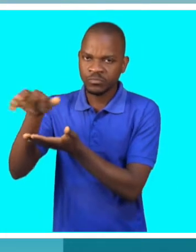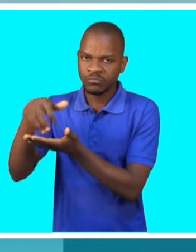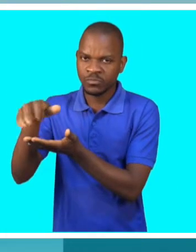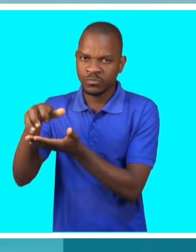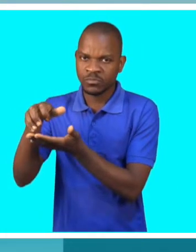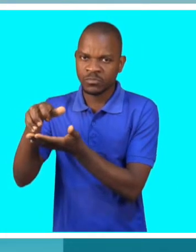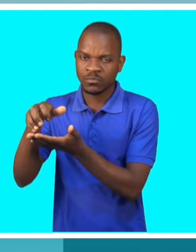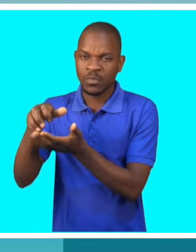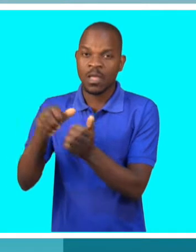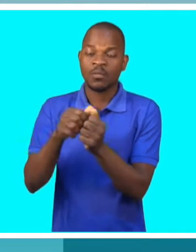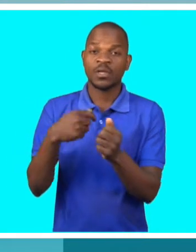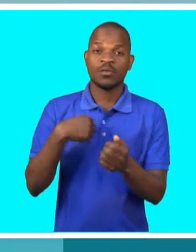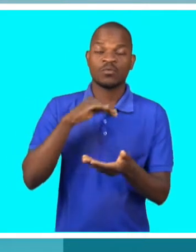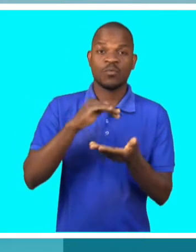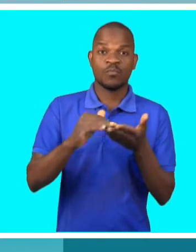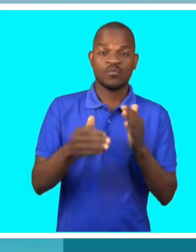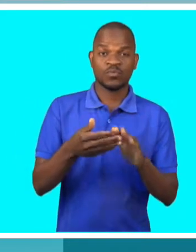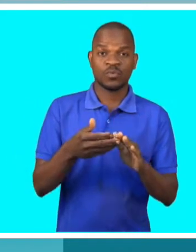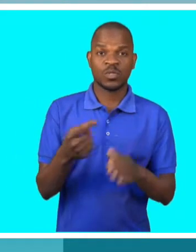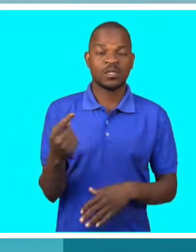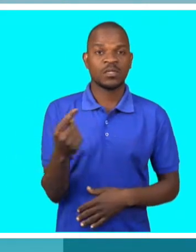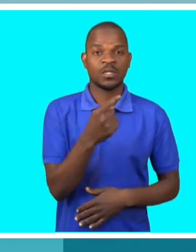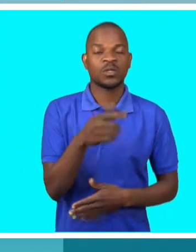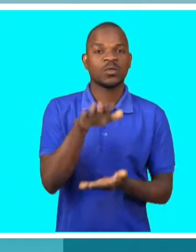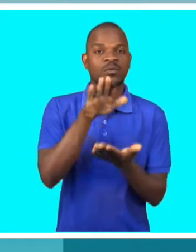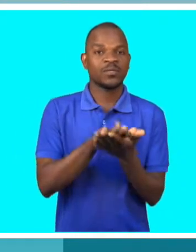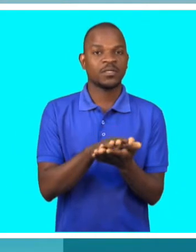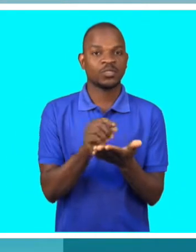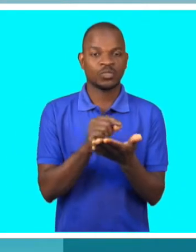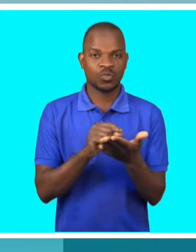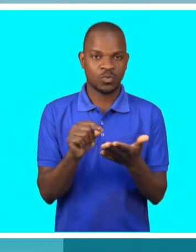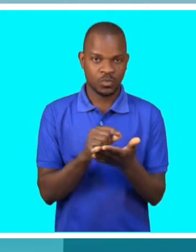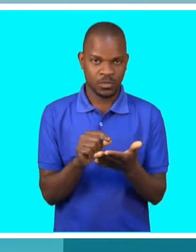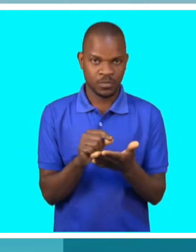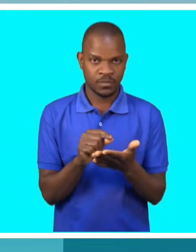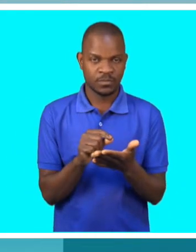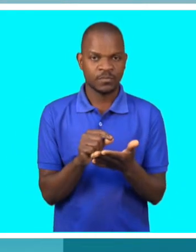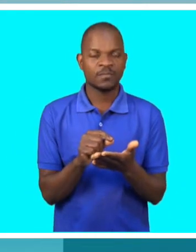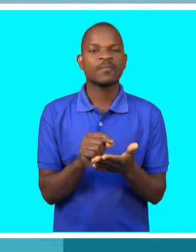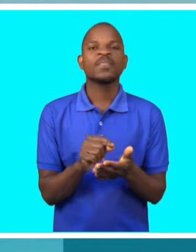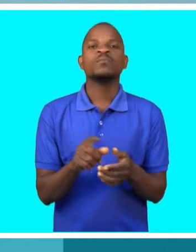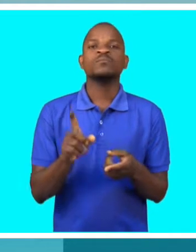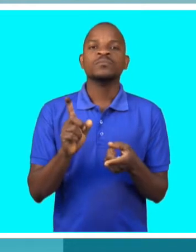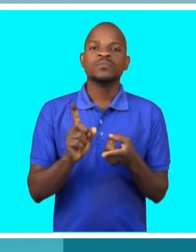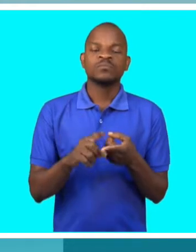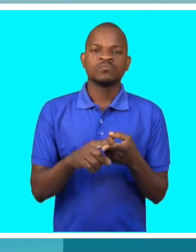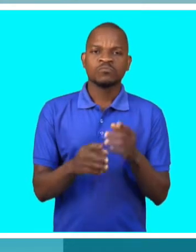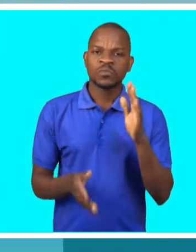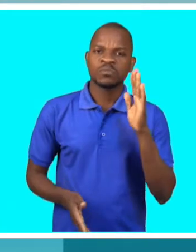sendo professor da Escola EPC Mazingás,